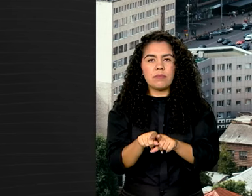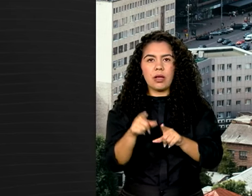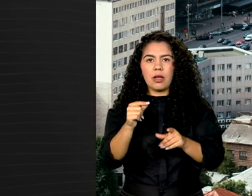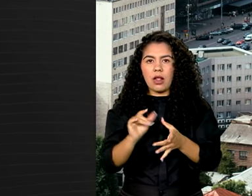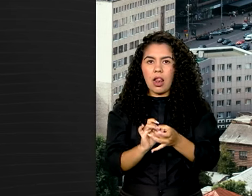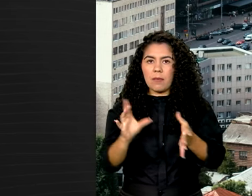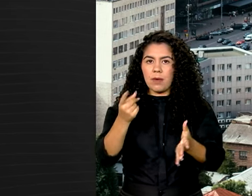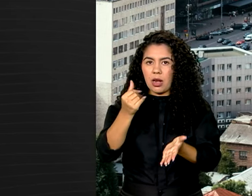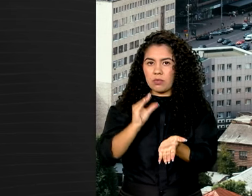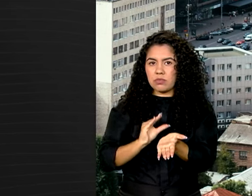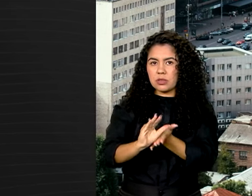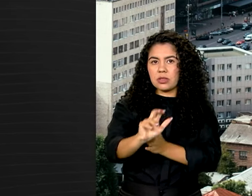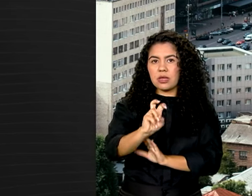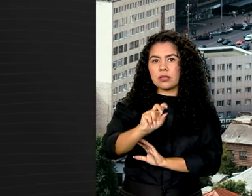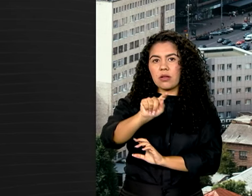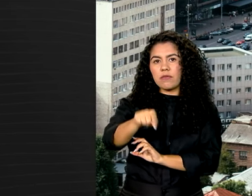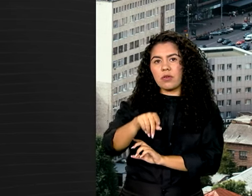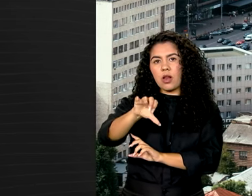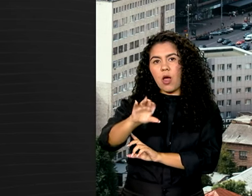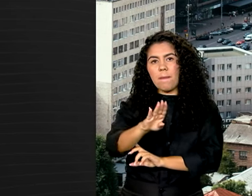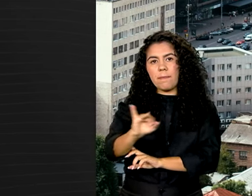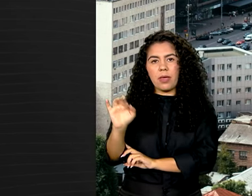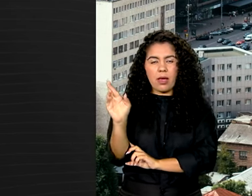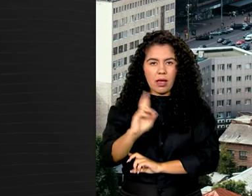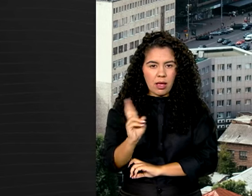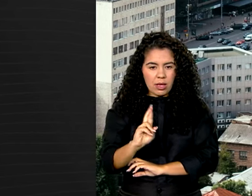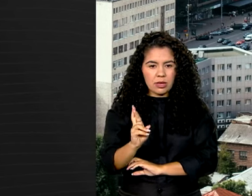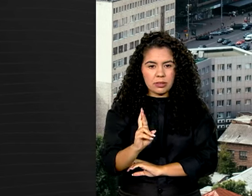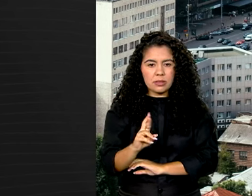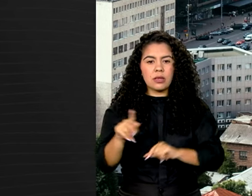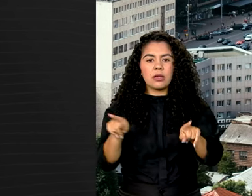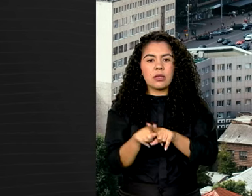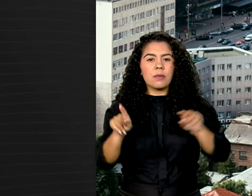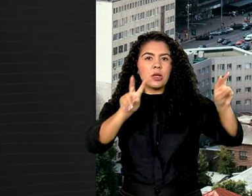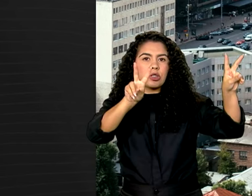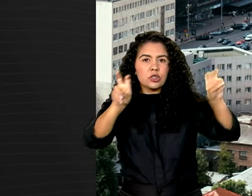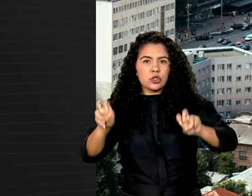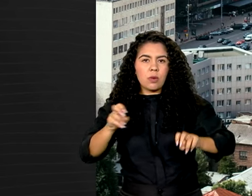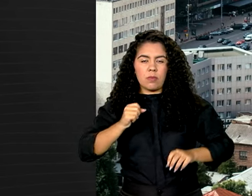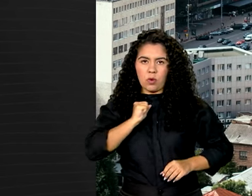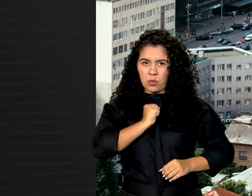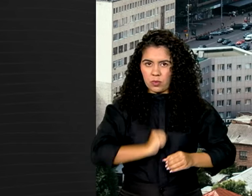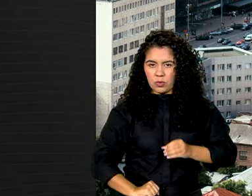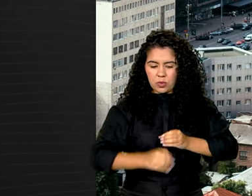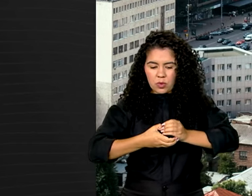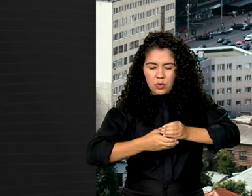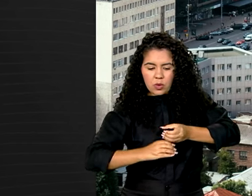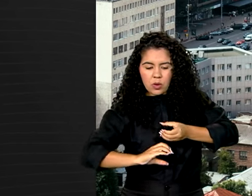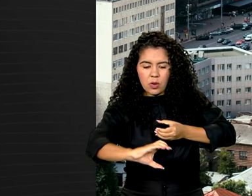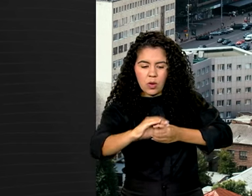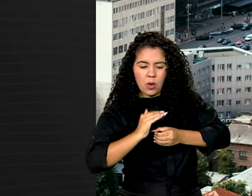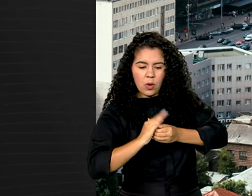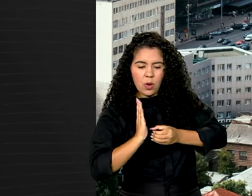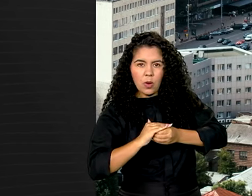5,9 bilhões de reais. Esgotamento sanitário vai atender